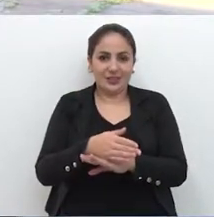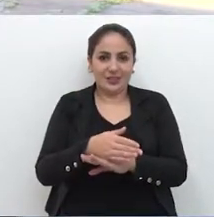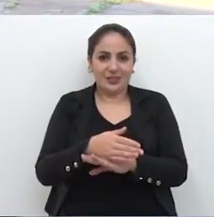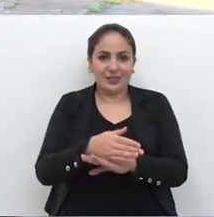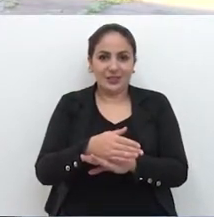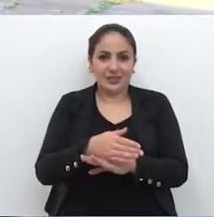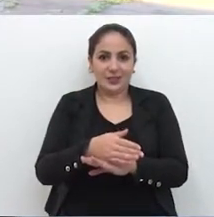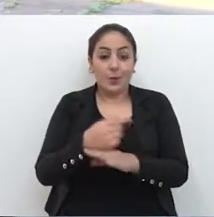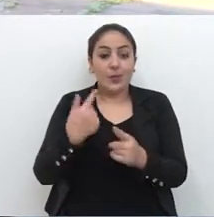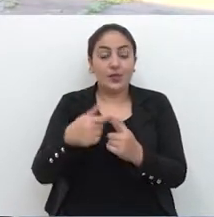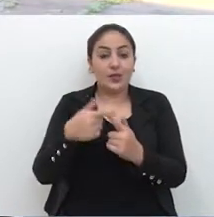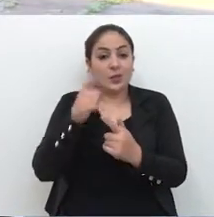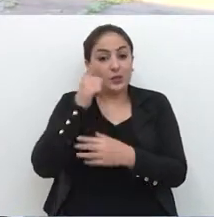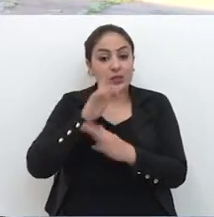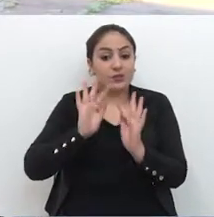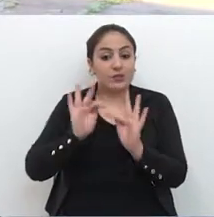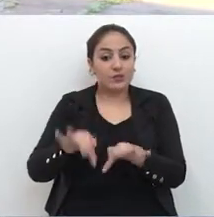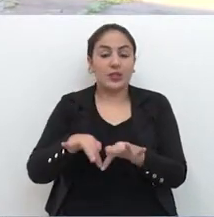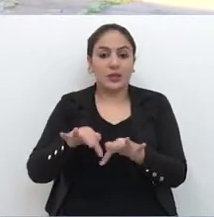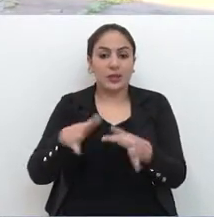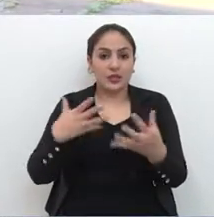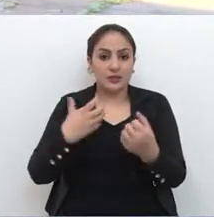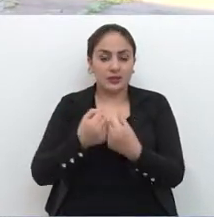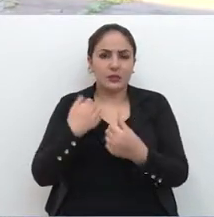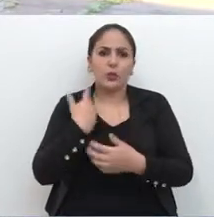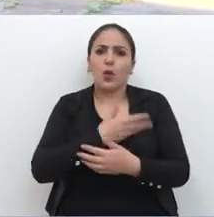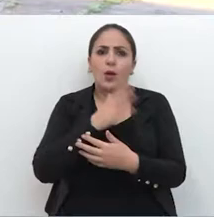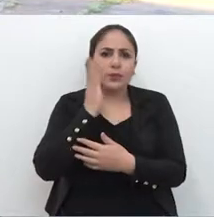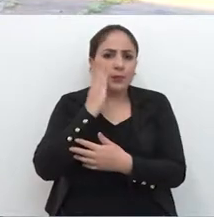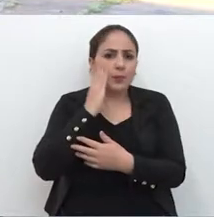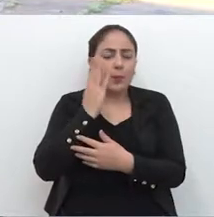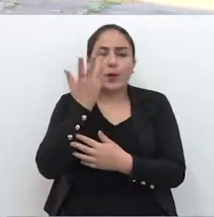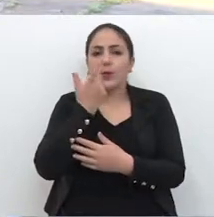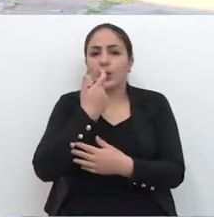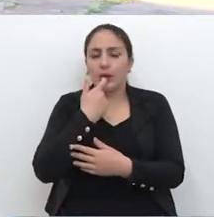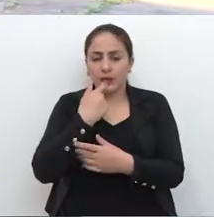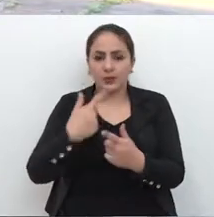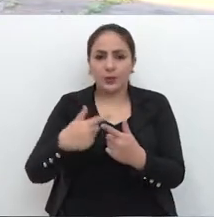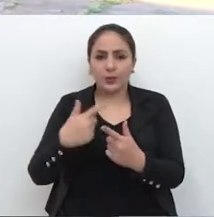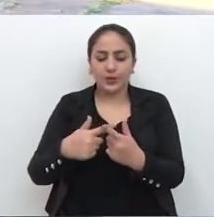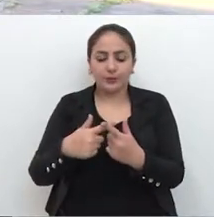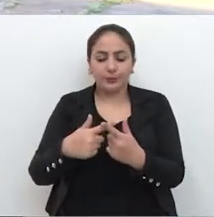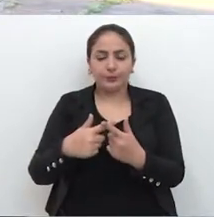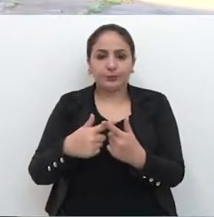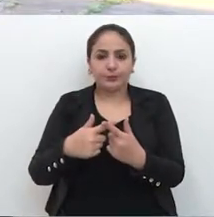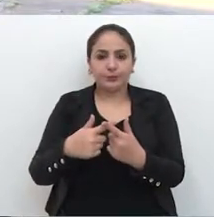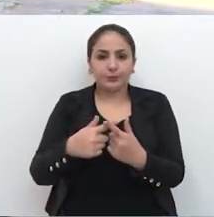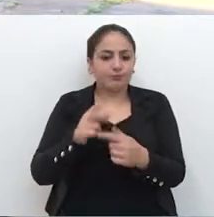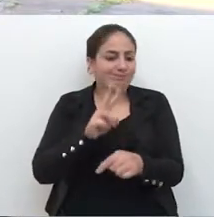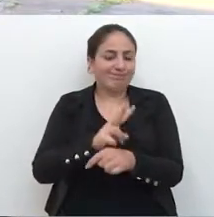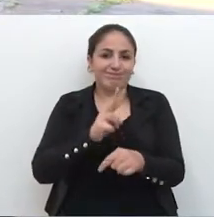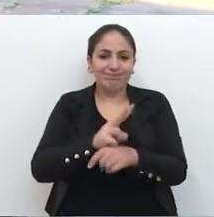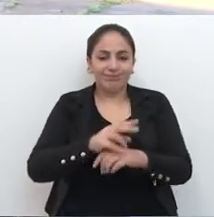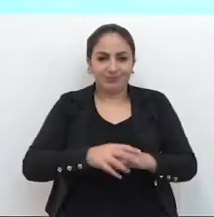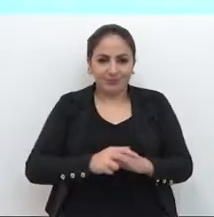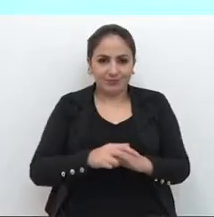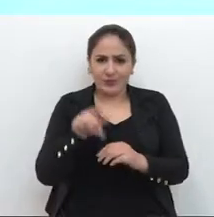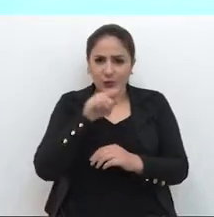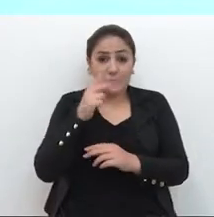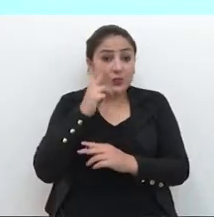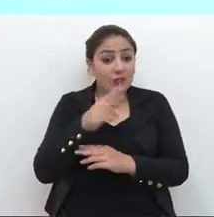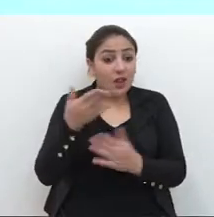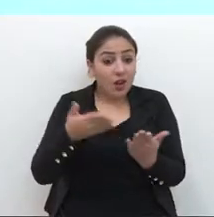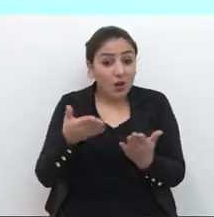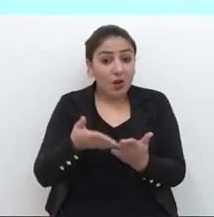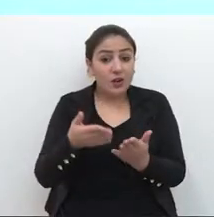para que acabem os acidentes. Nós sabemos que a criança, por si só, ela não se cuida. Isso